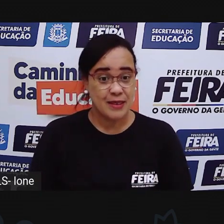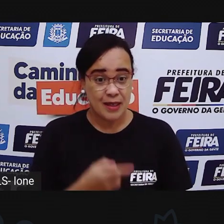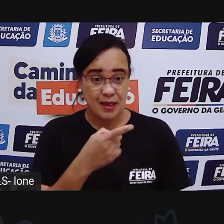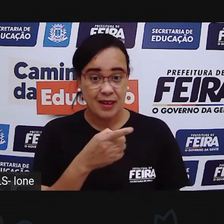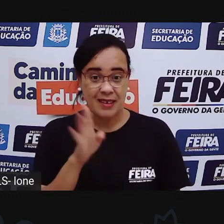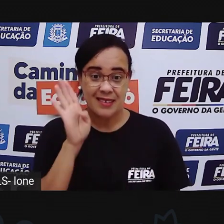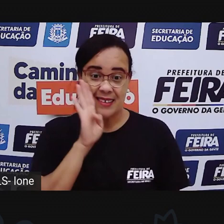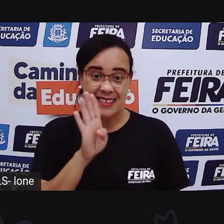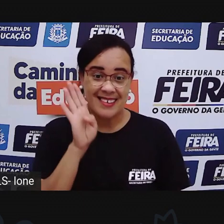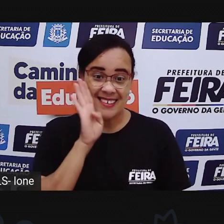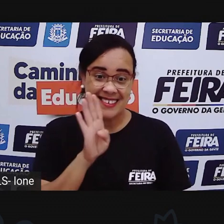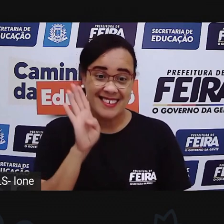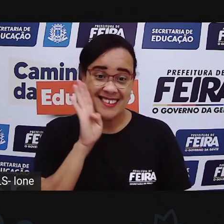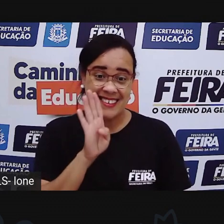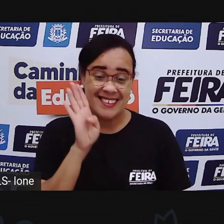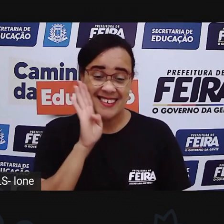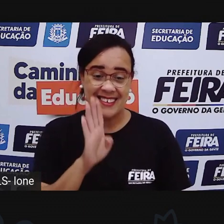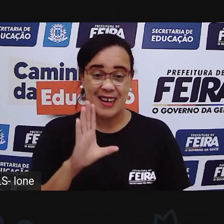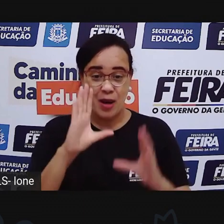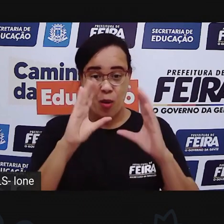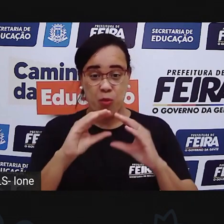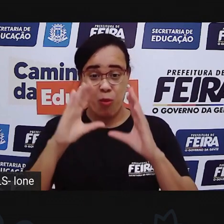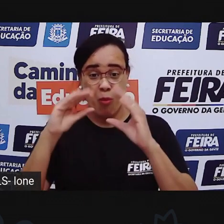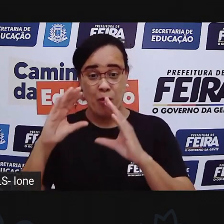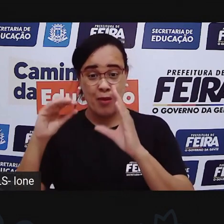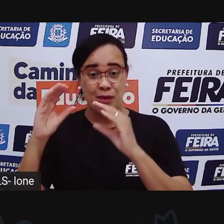Olha, a bolinha de sabão funcionou.